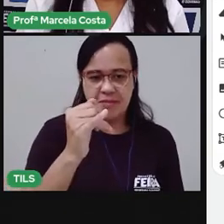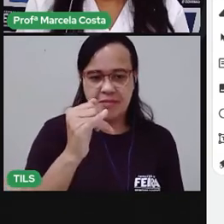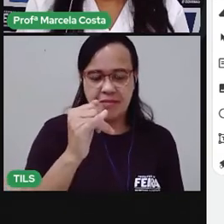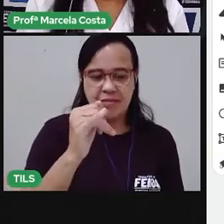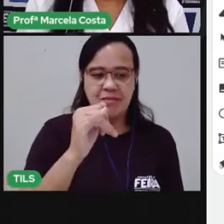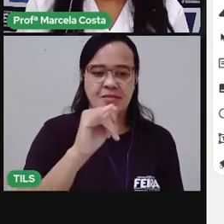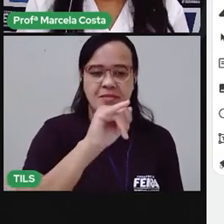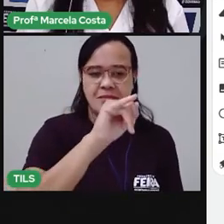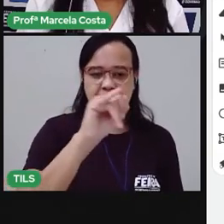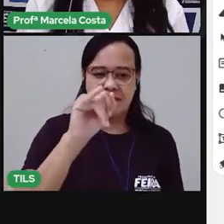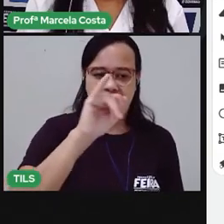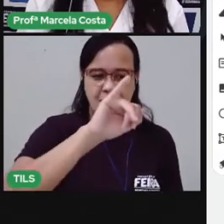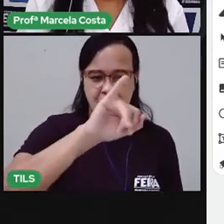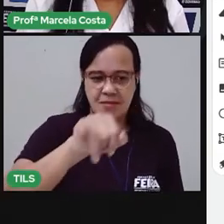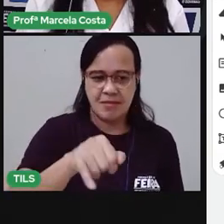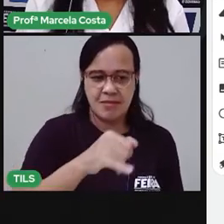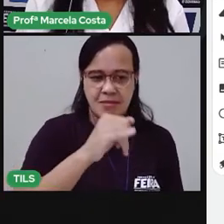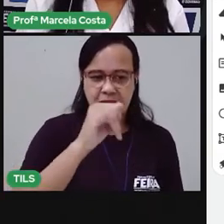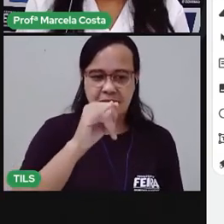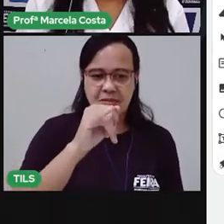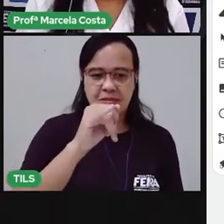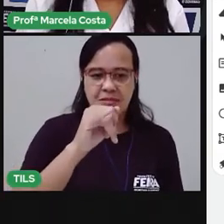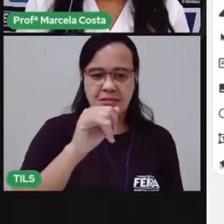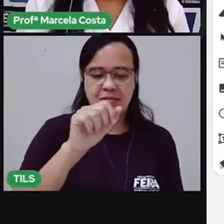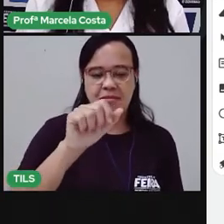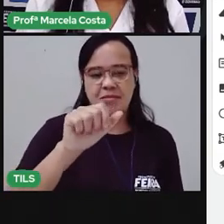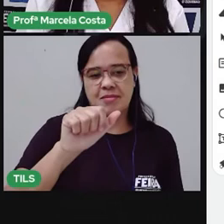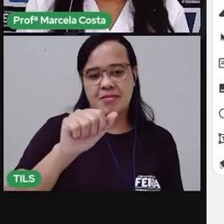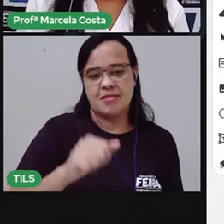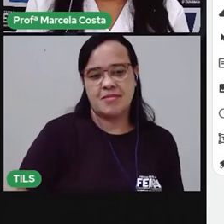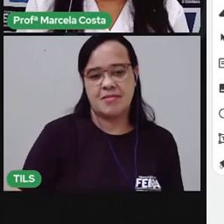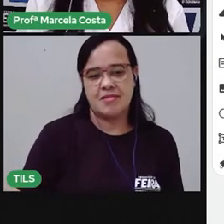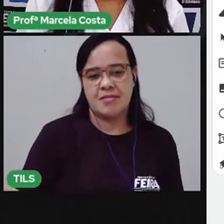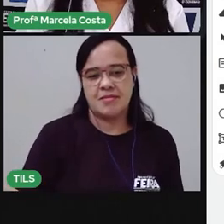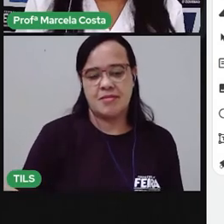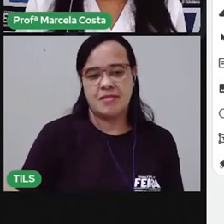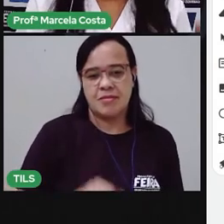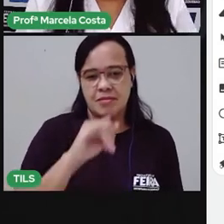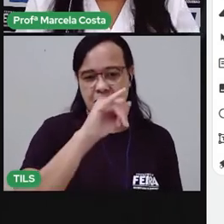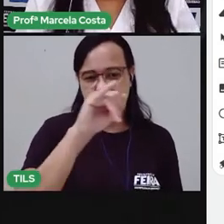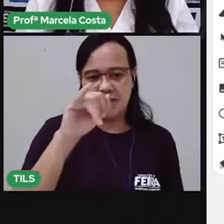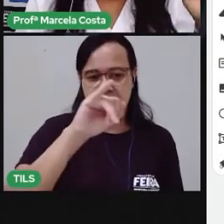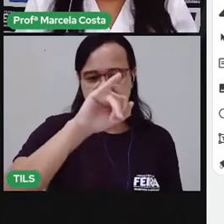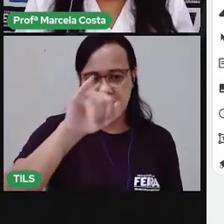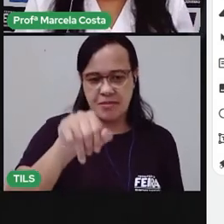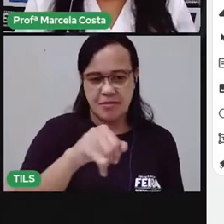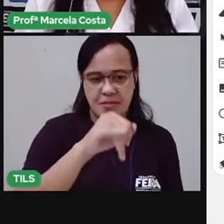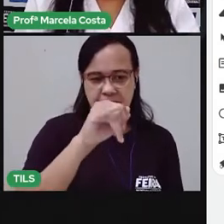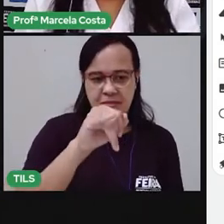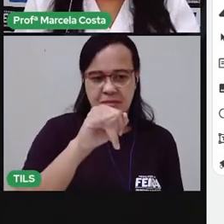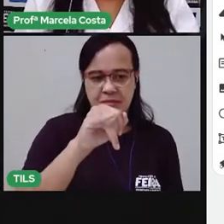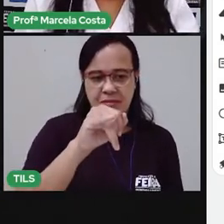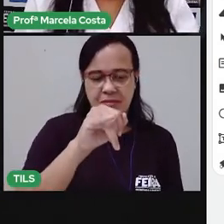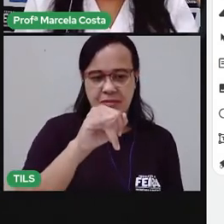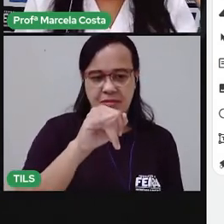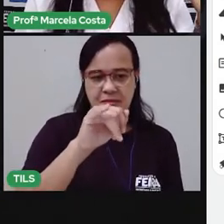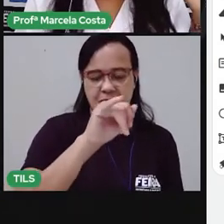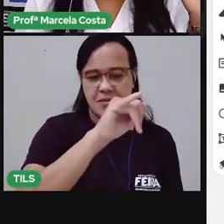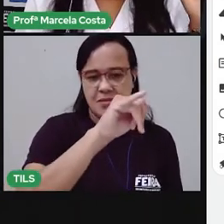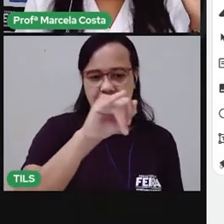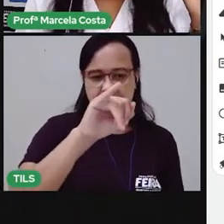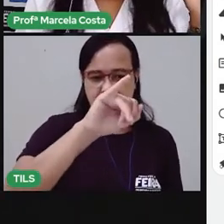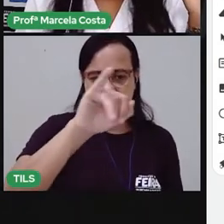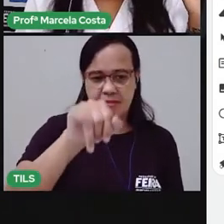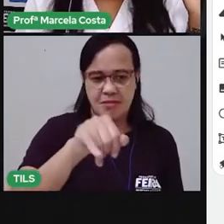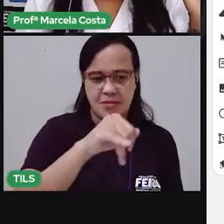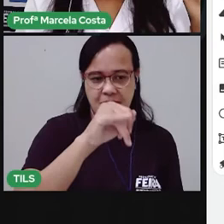Depois faço um círculo. Descendo o movimento de um círculo pro lado esquerdo. E subo. Mas eu